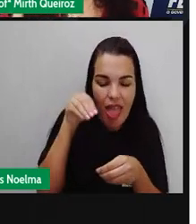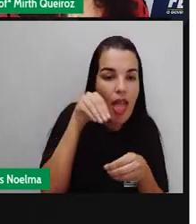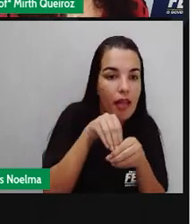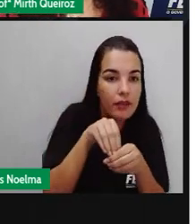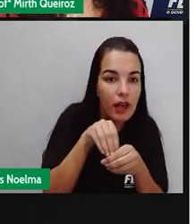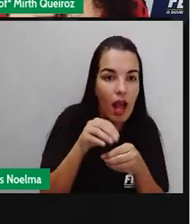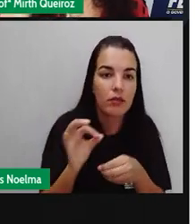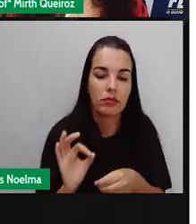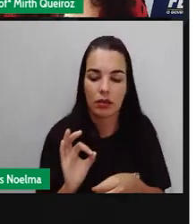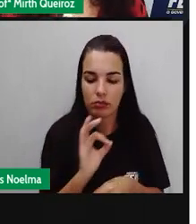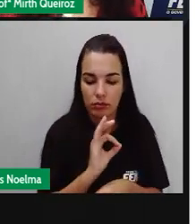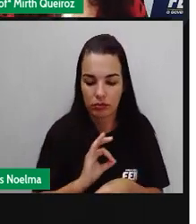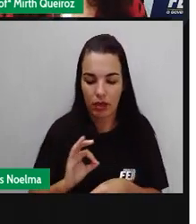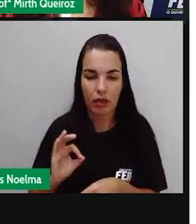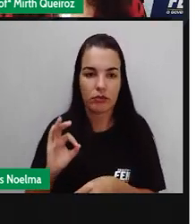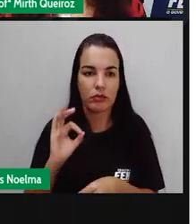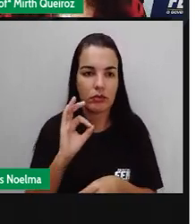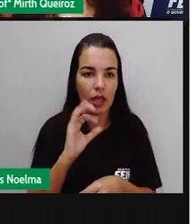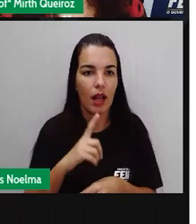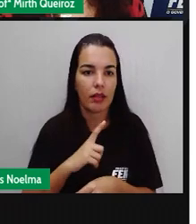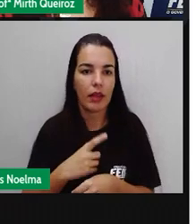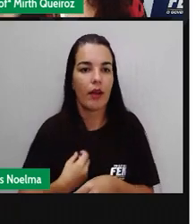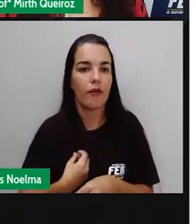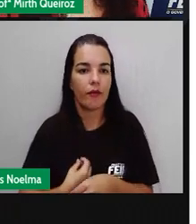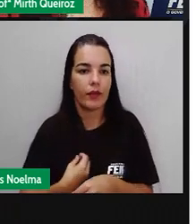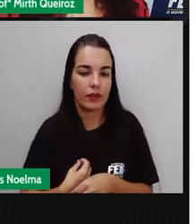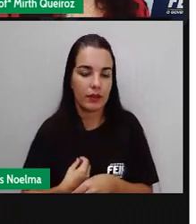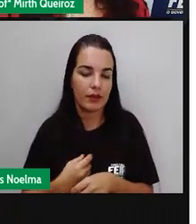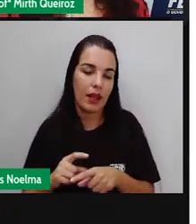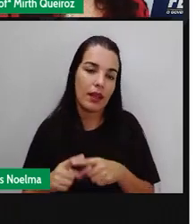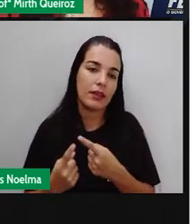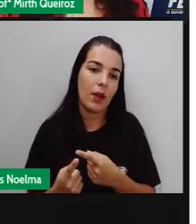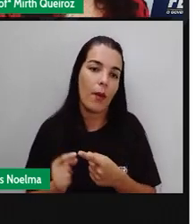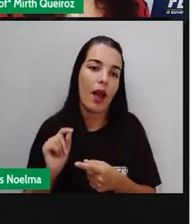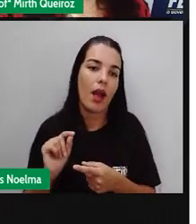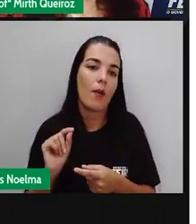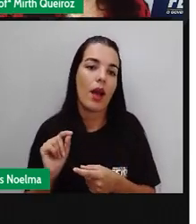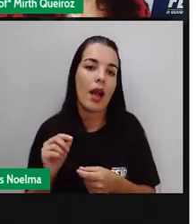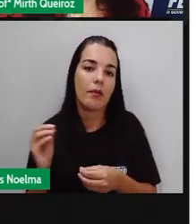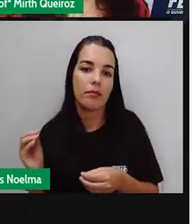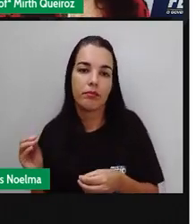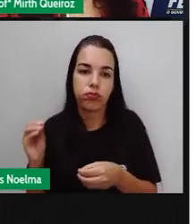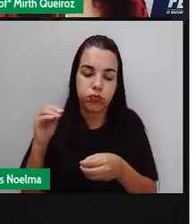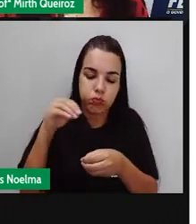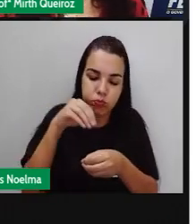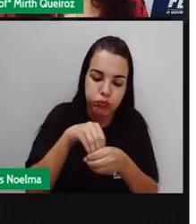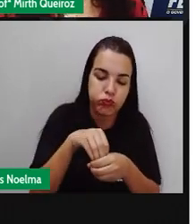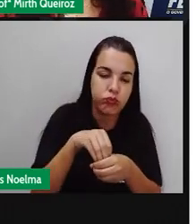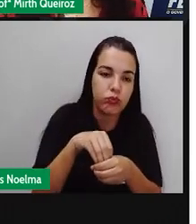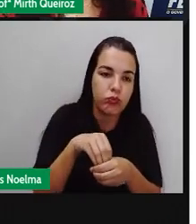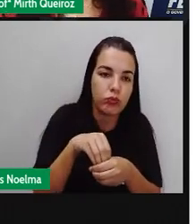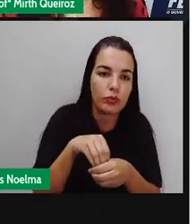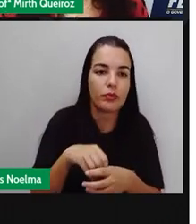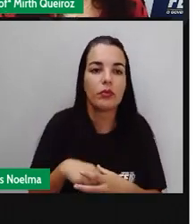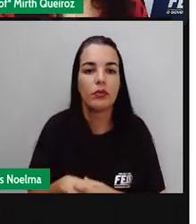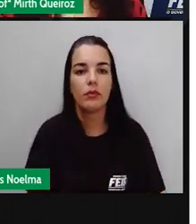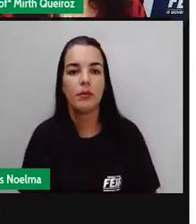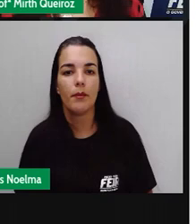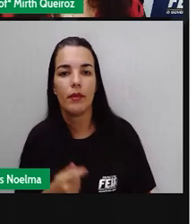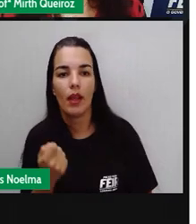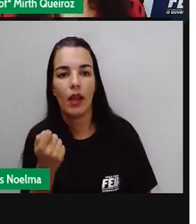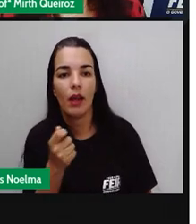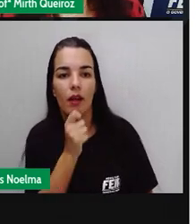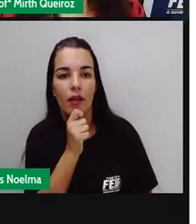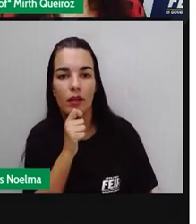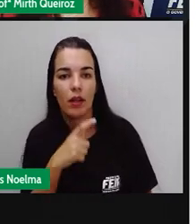É a partir da célula que se gera a vida. E o vírus, ele é acelular, ou seja, ele não tem célula. Por isso que ele ainda